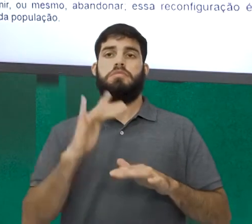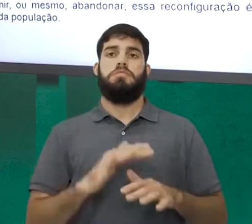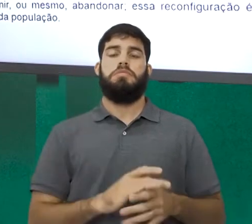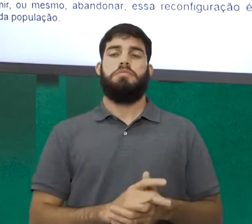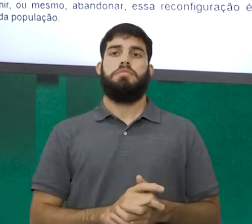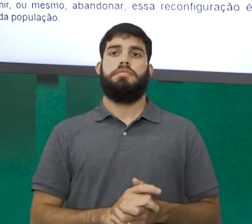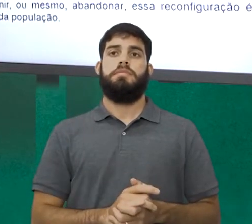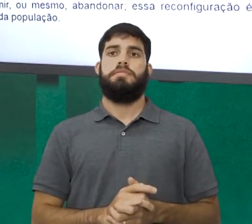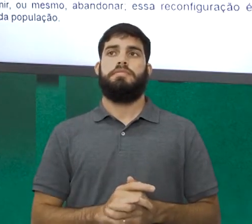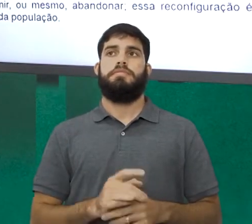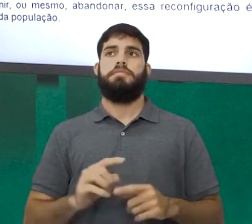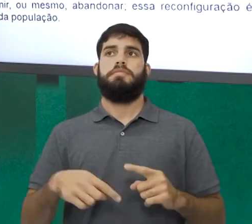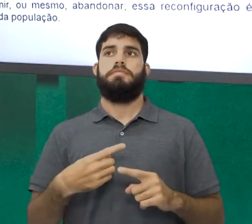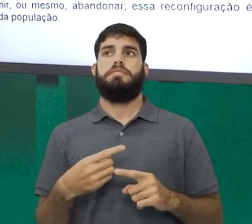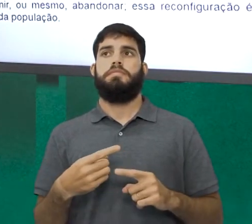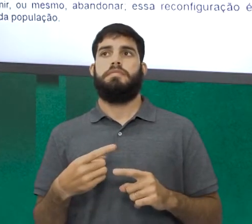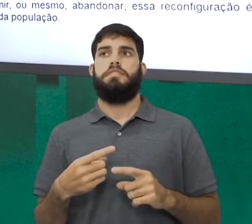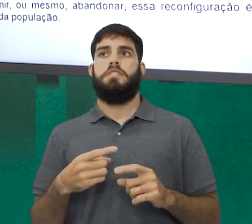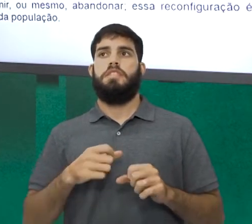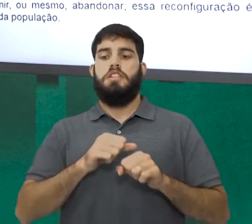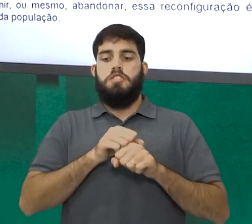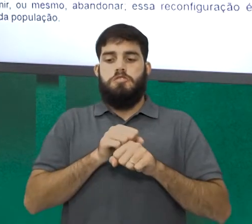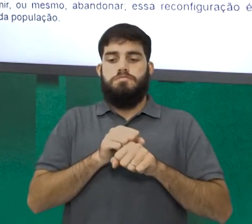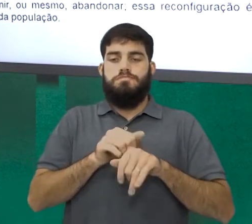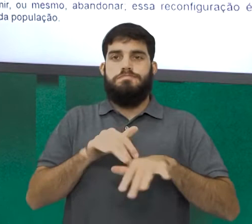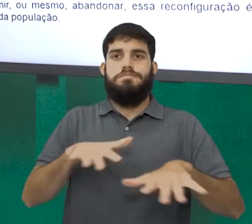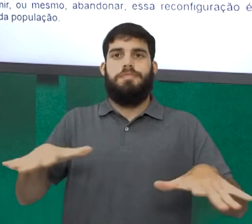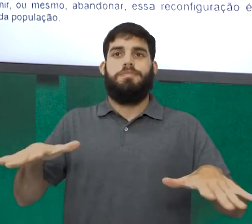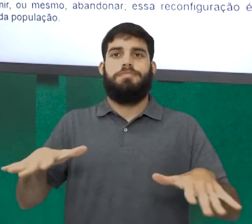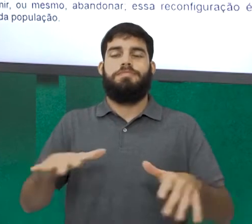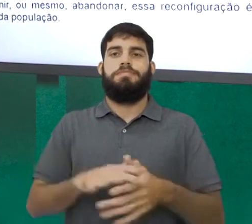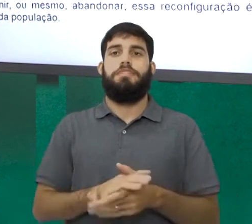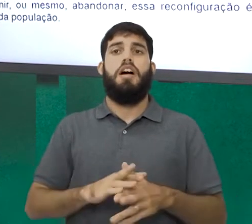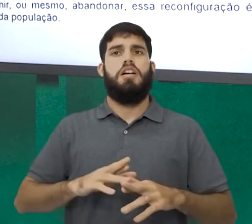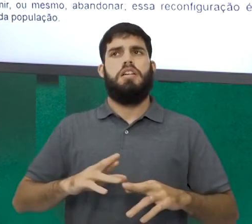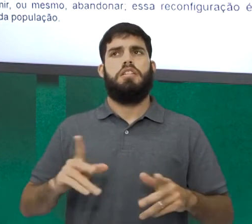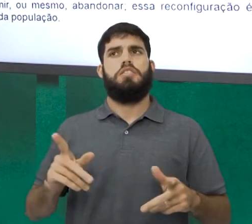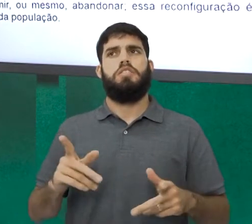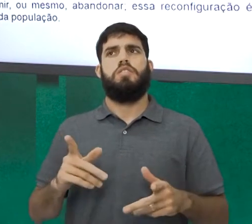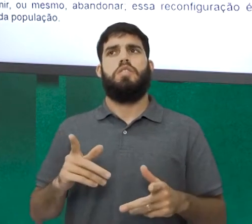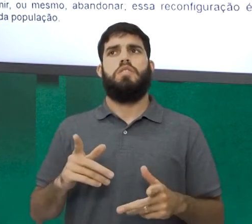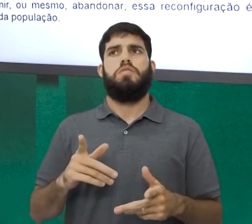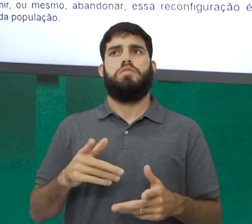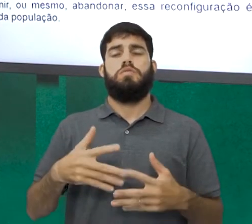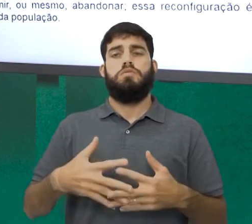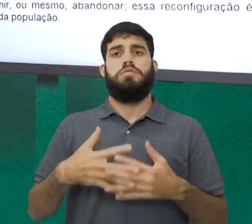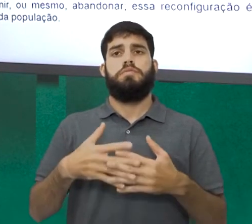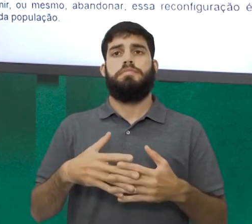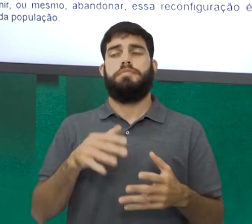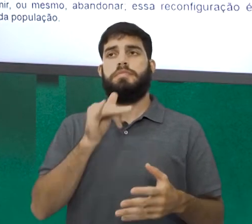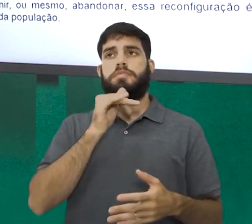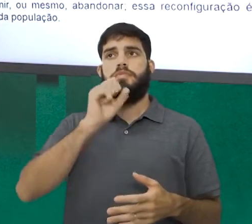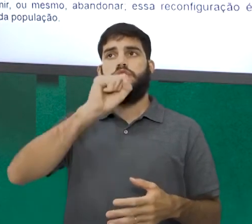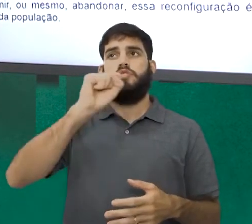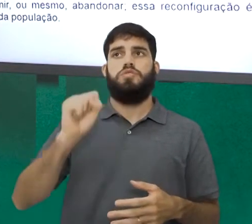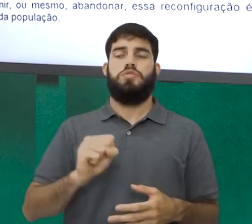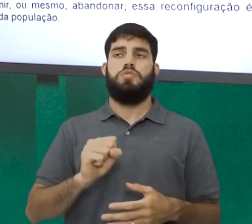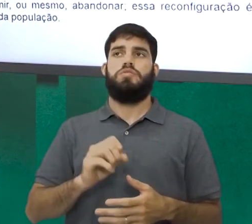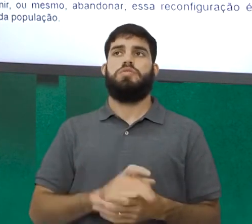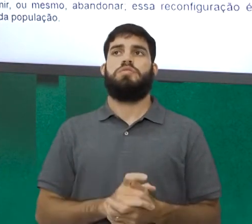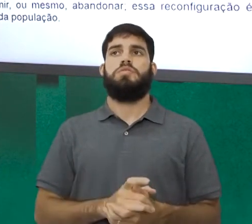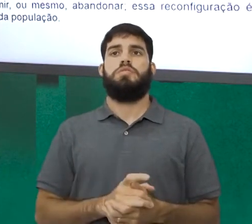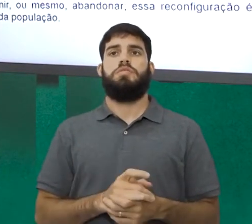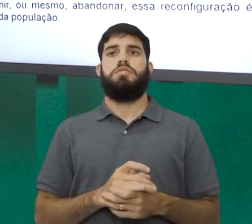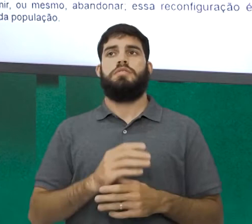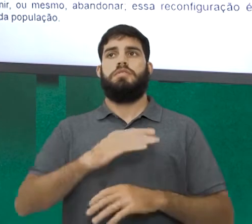interiorizar era complicado. Interiorizaram os humanos e suas atividades, porque no sudeste, por exemplo, o relevo, a